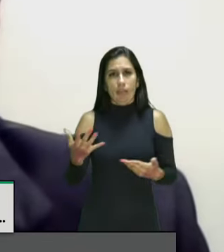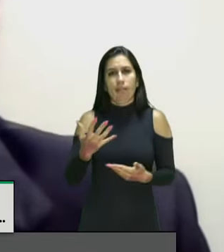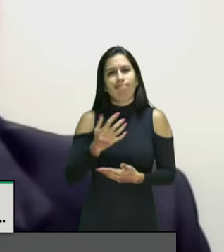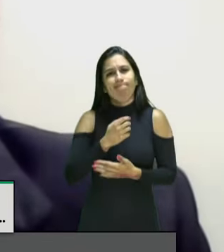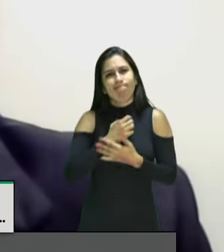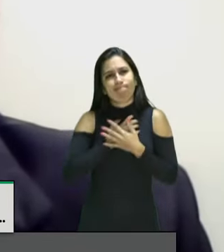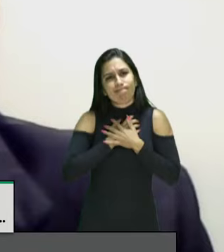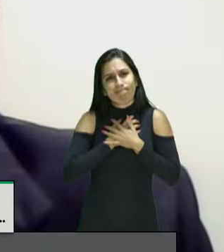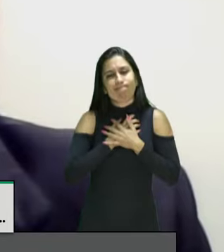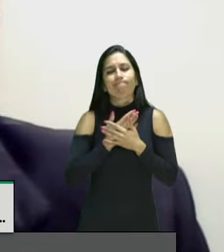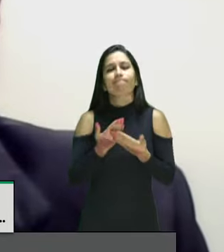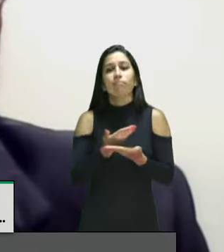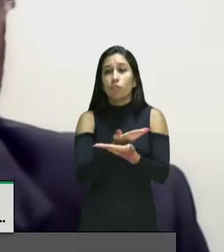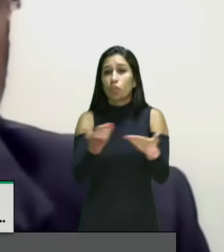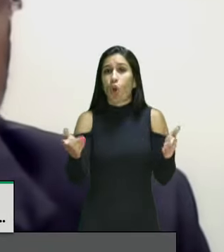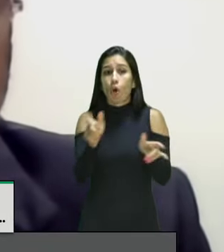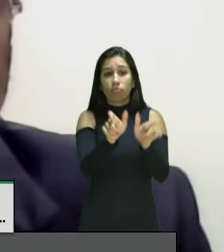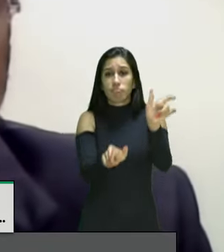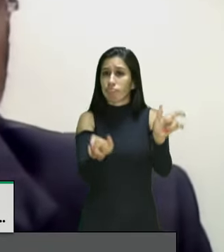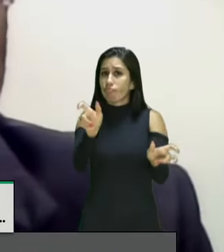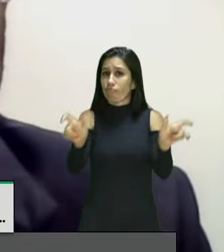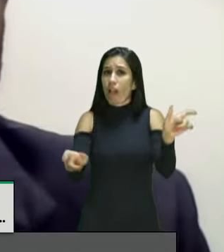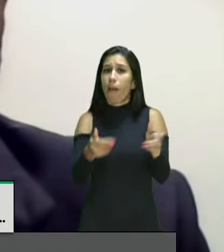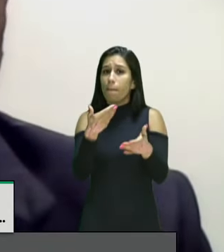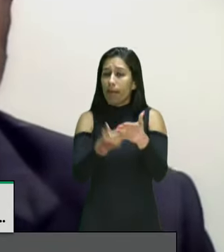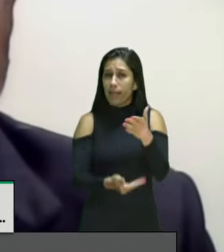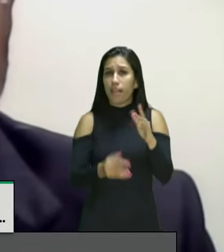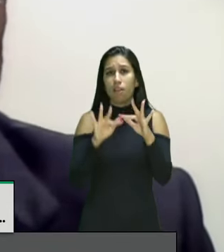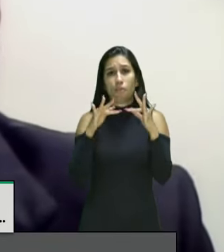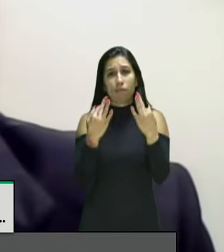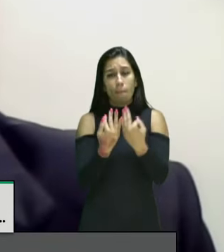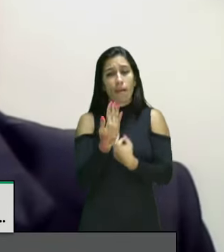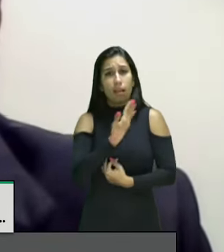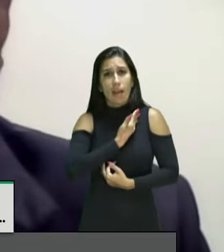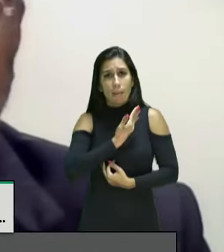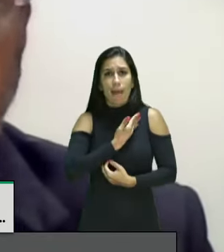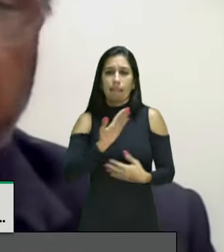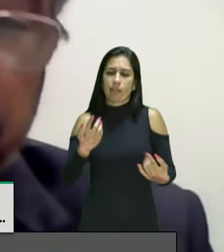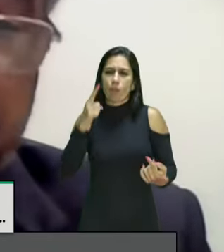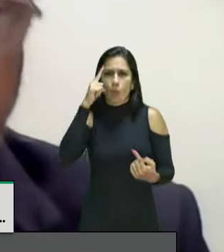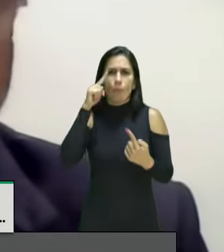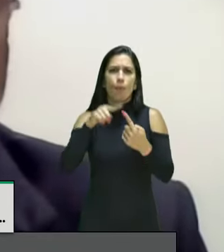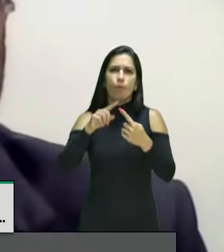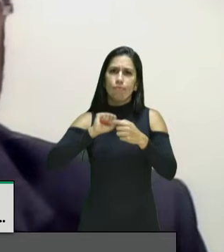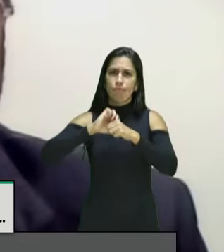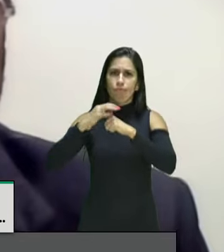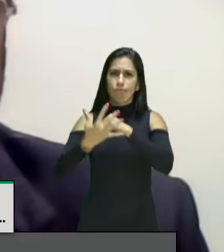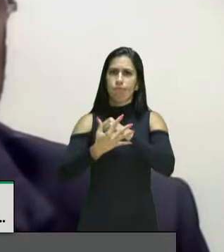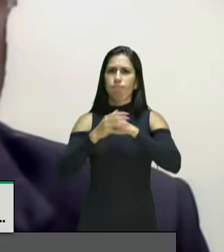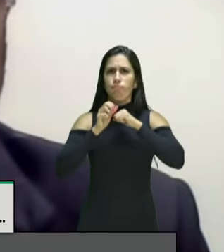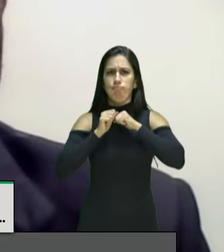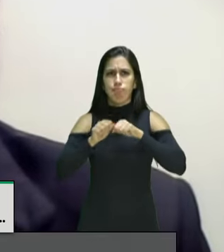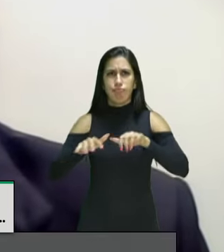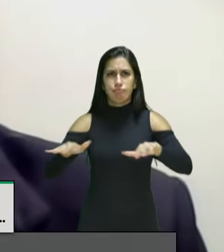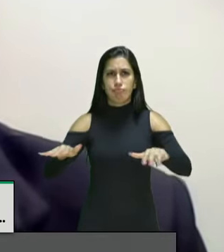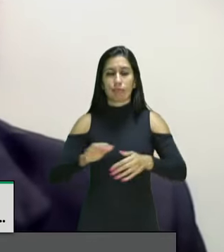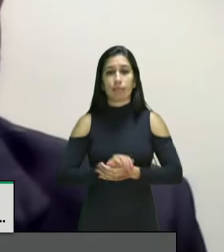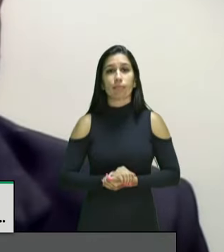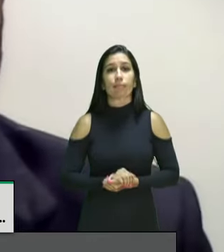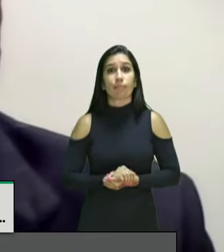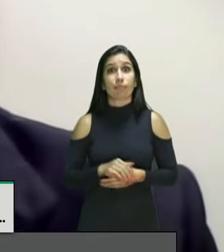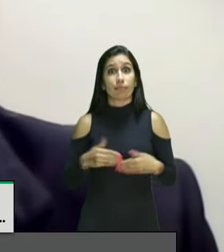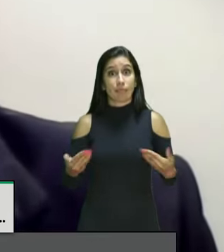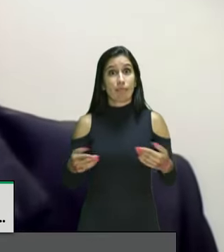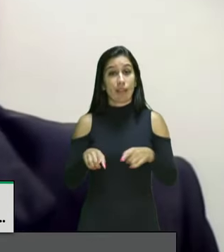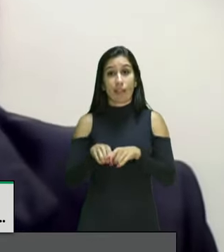brasileiros que perderam seus parentes e amigos em razão dos efeitos da pandemia do Covid-19. E agradeço aqui,